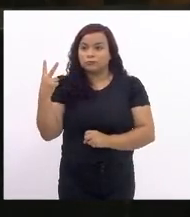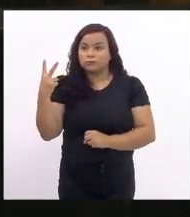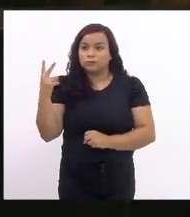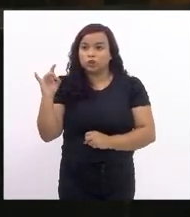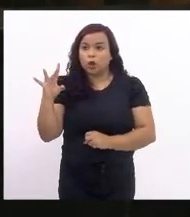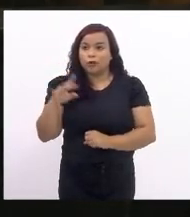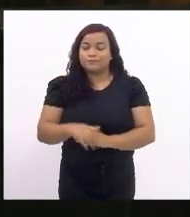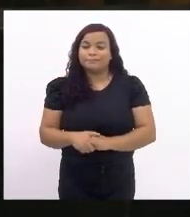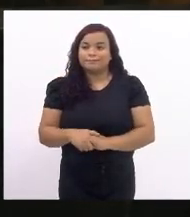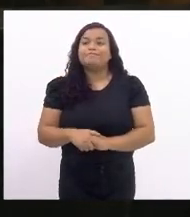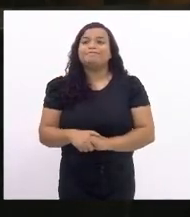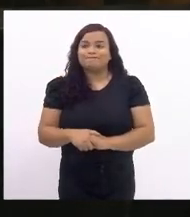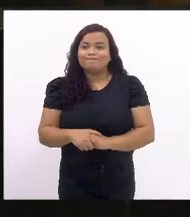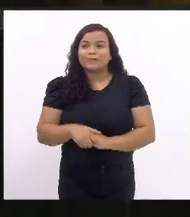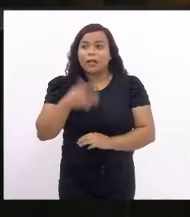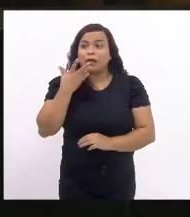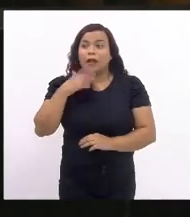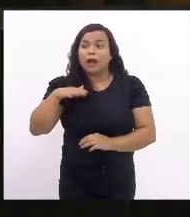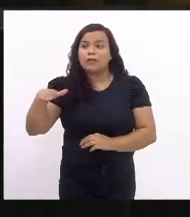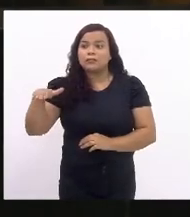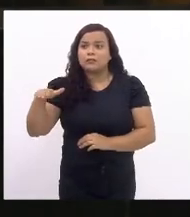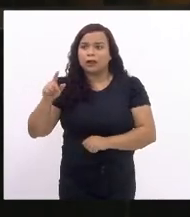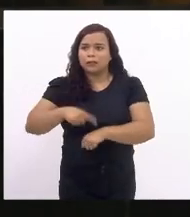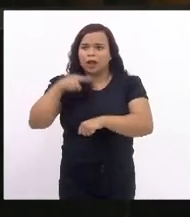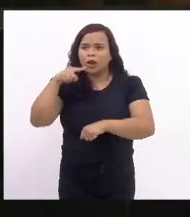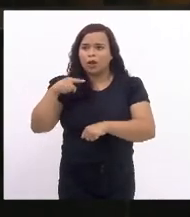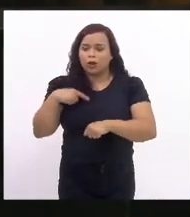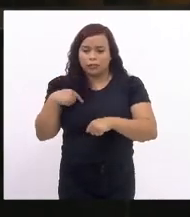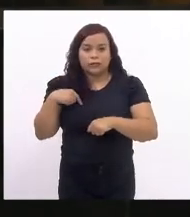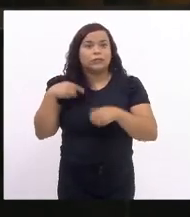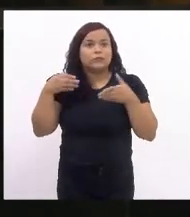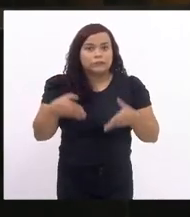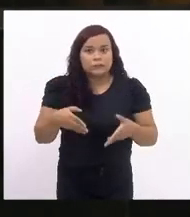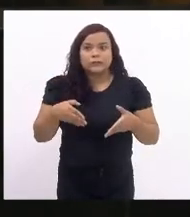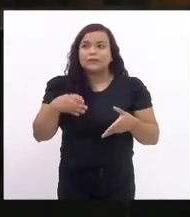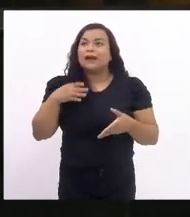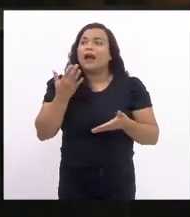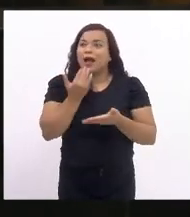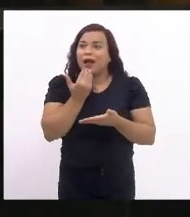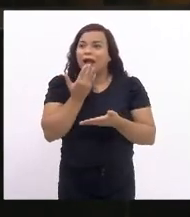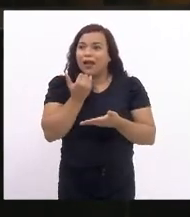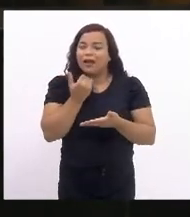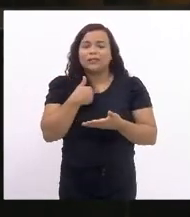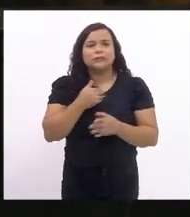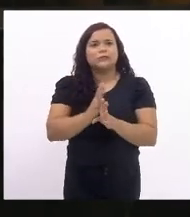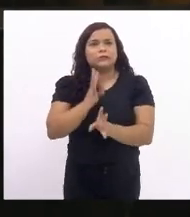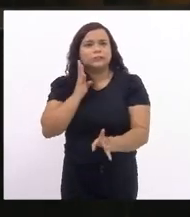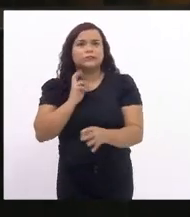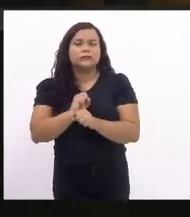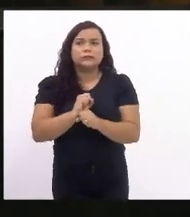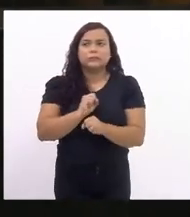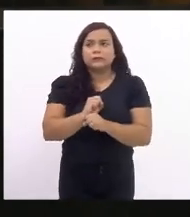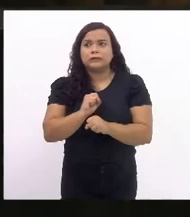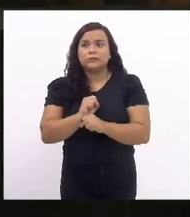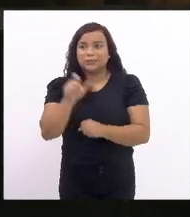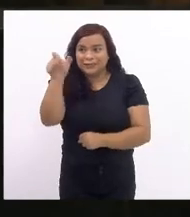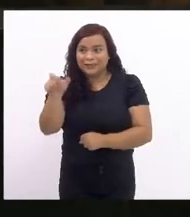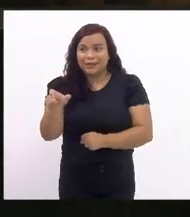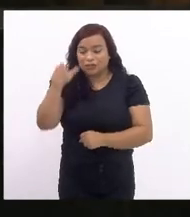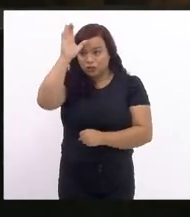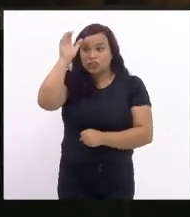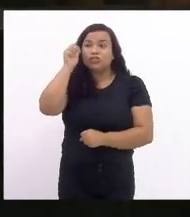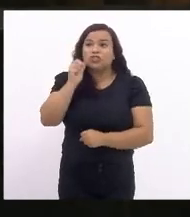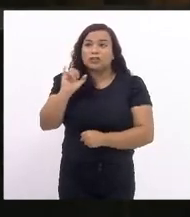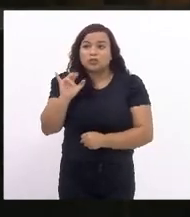as crianças, no momento de receberem a alimentação, e a senhora, deputada Tia Ju, sabe que